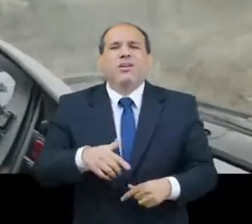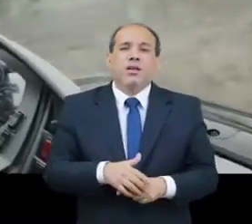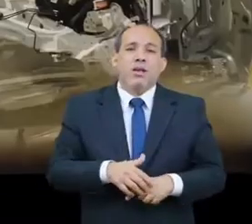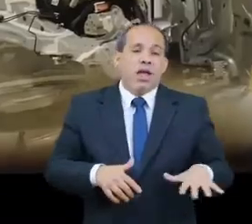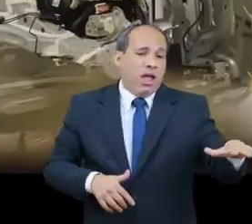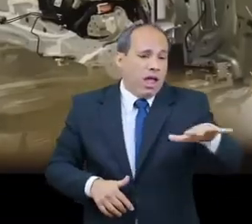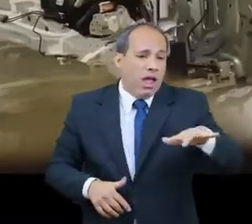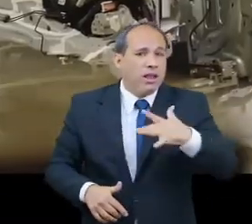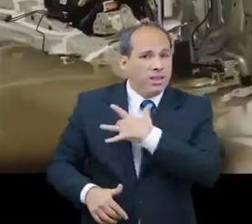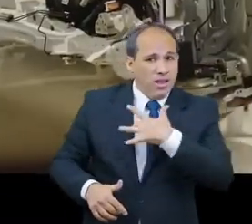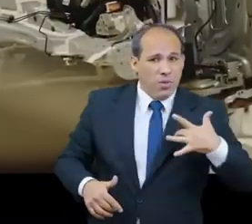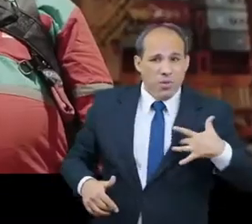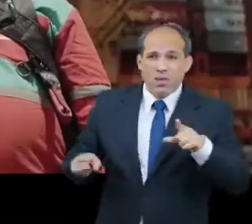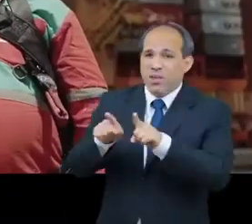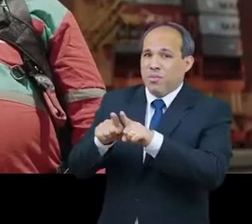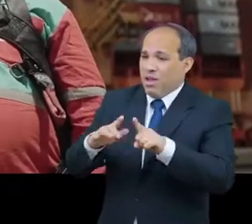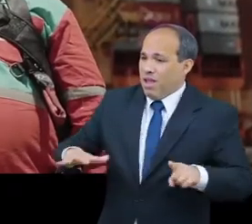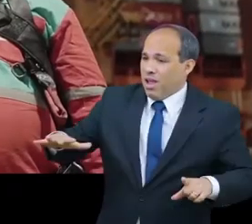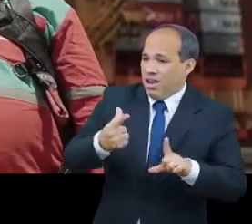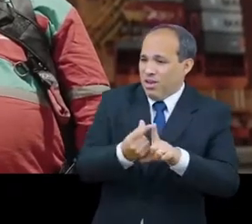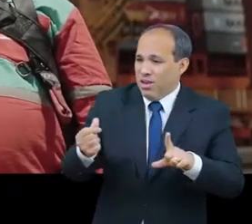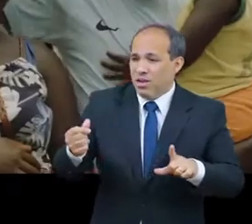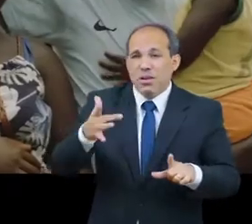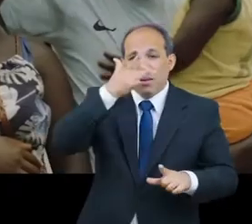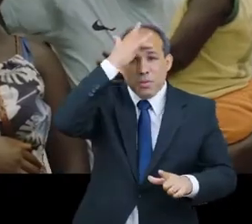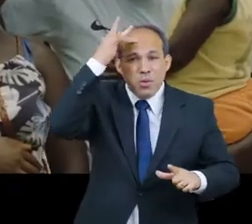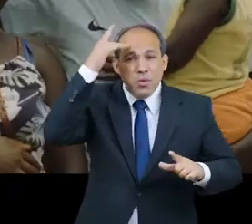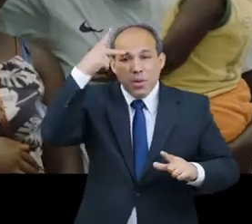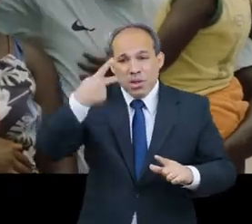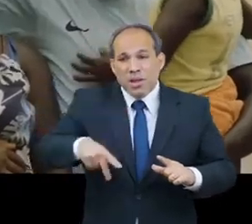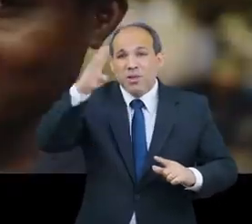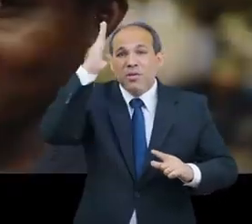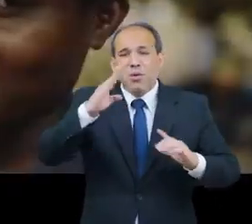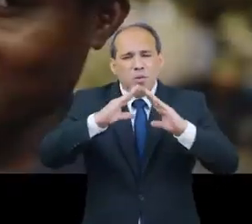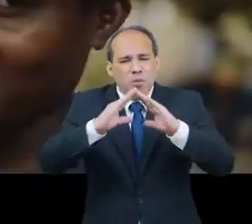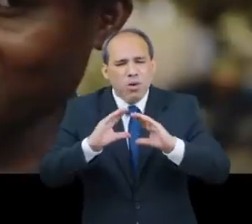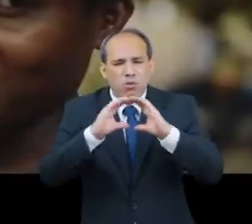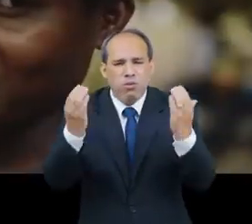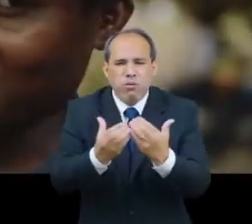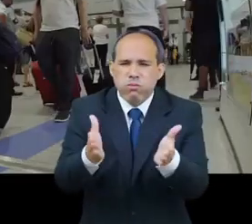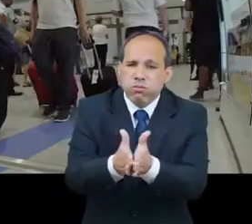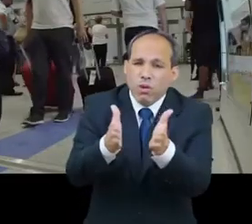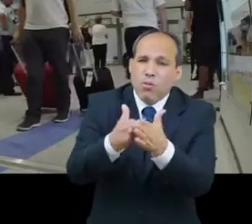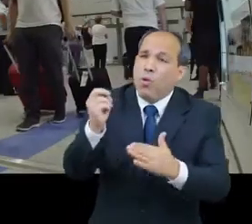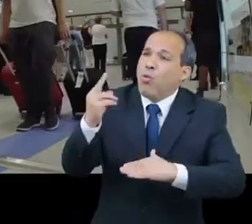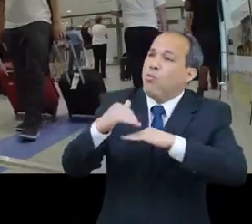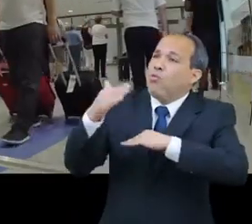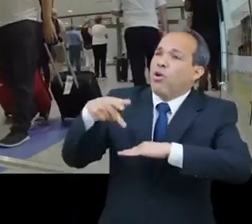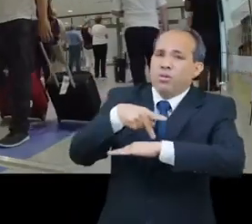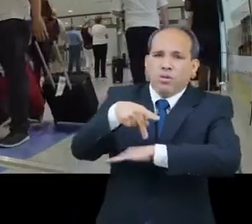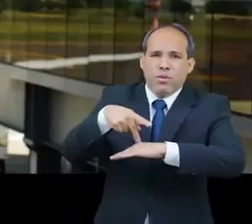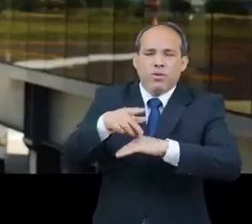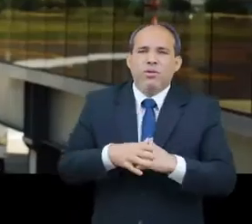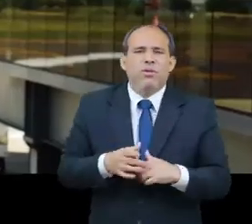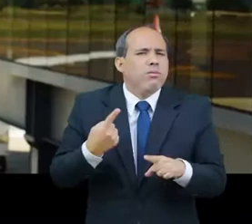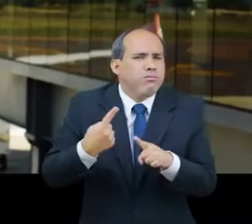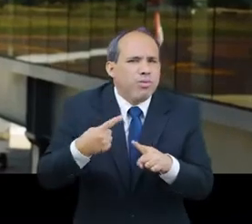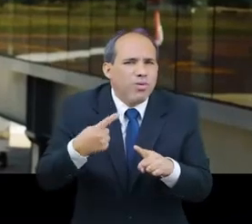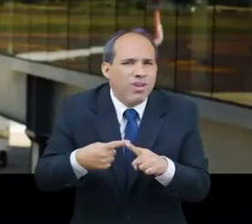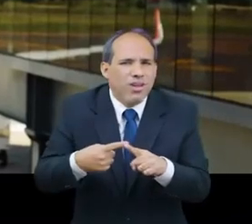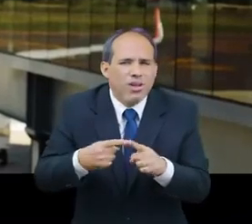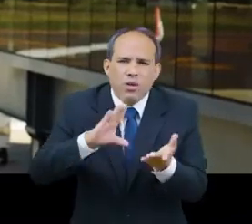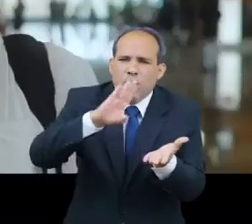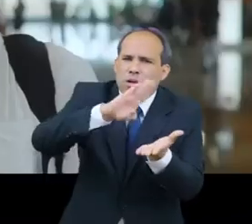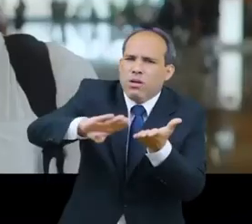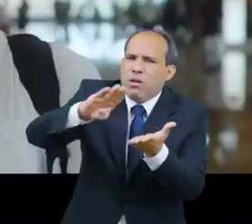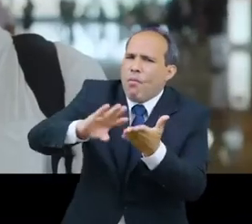Da saúde à economia, dos brasileiros em comunidades carentes aos que estão no exterior. Afinal,